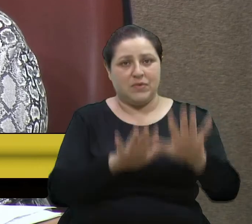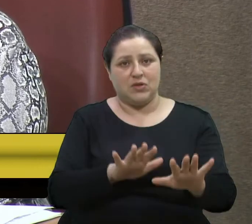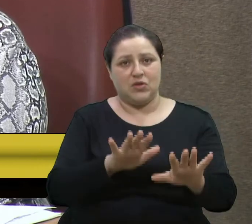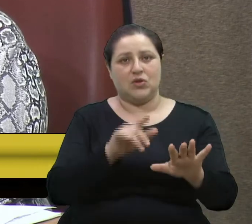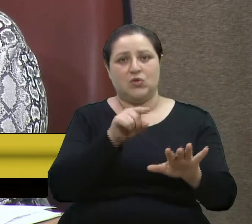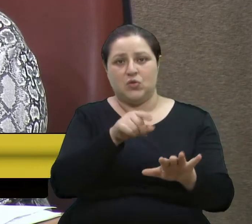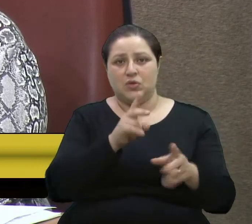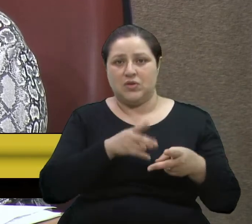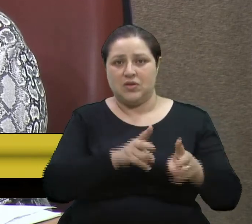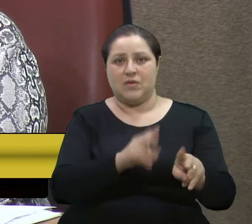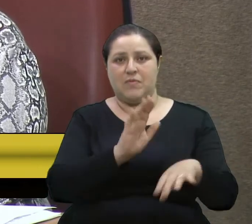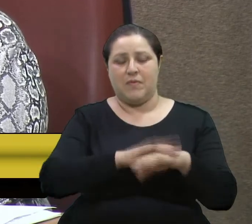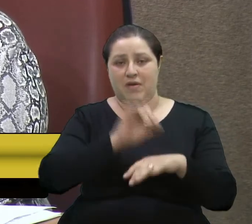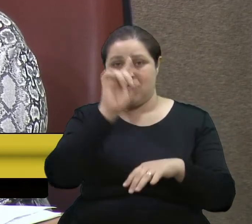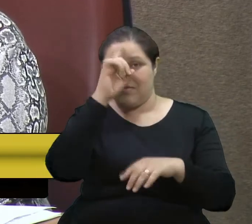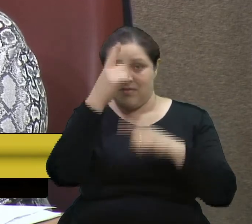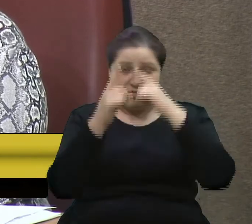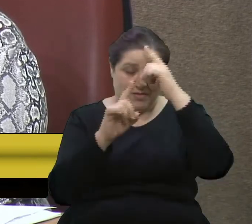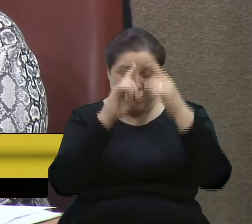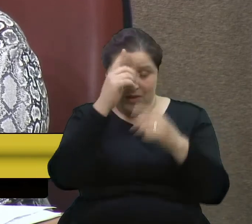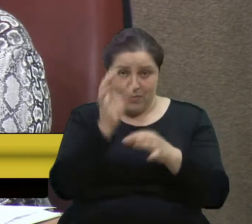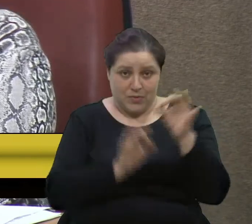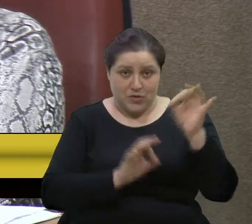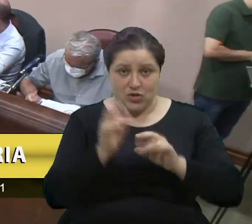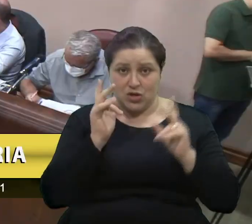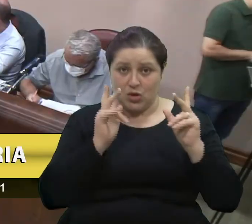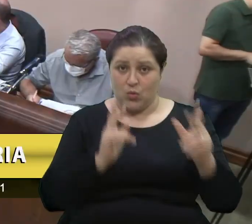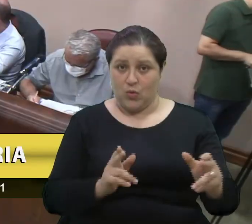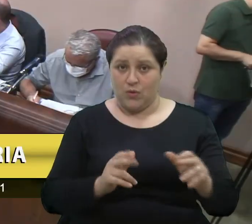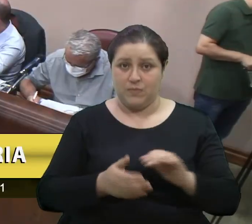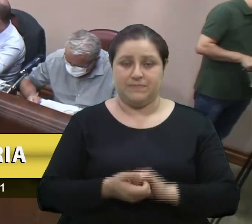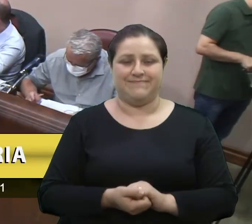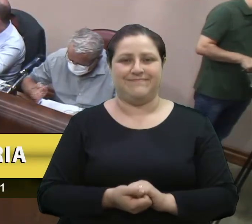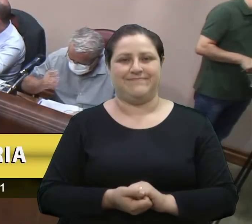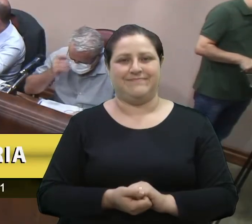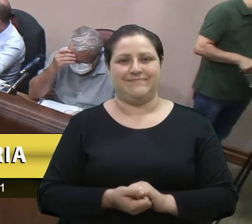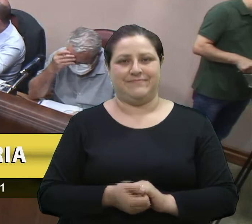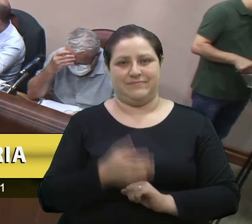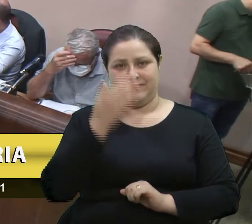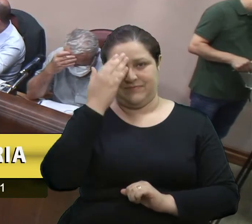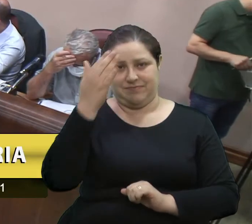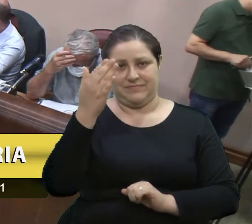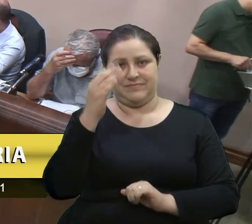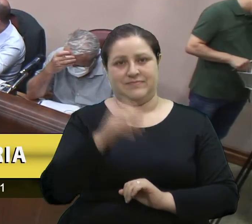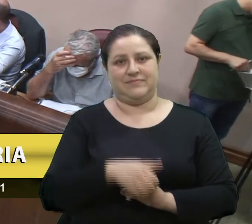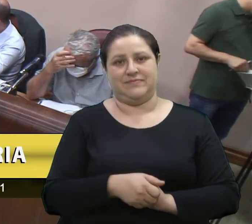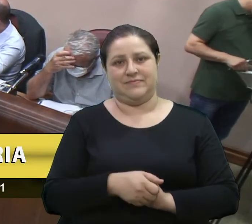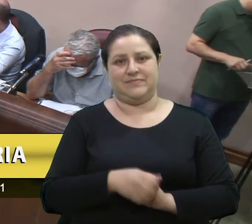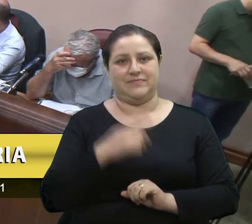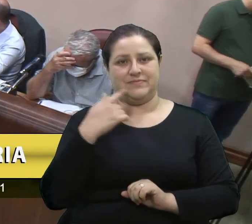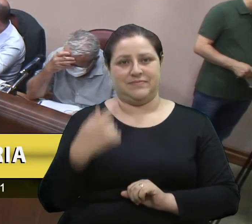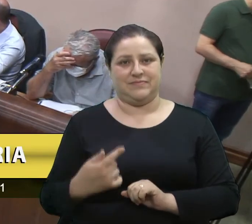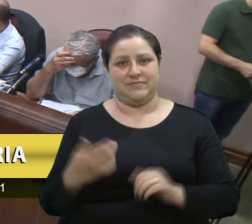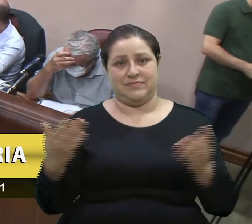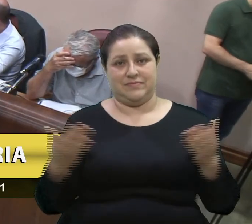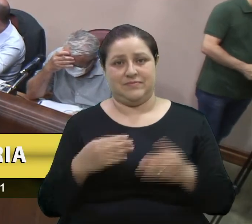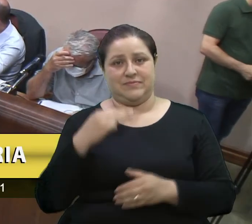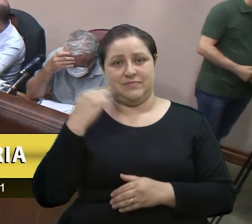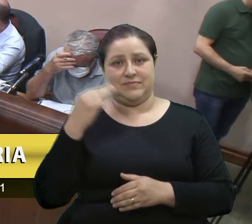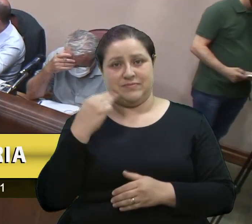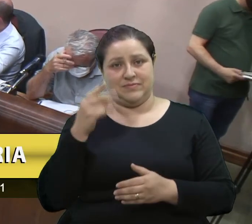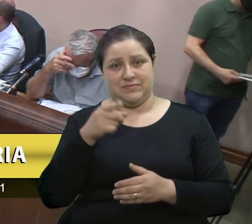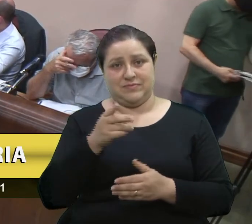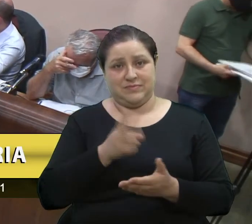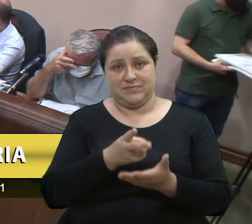de mais projetos como esses. Obrigado, vereadora Gladys. Então, vereadora Amarissol, siga incluindo